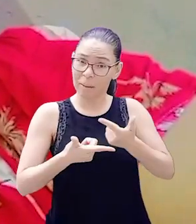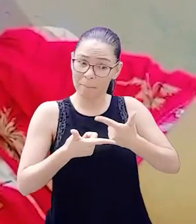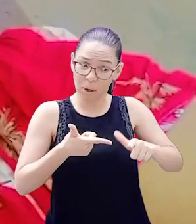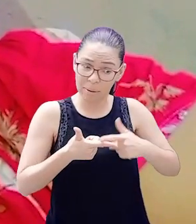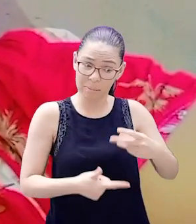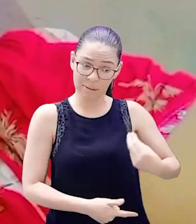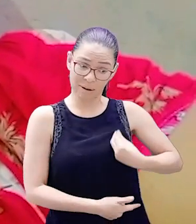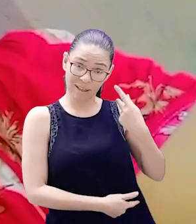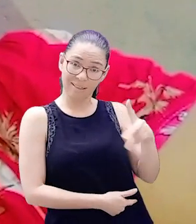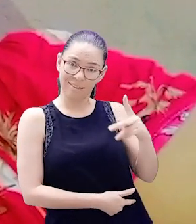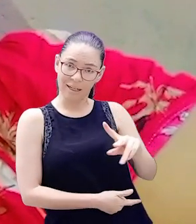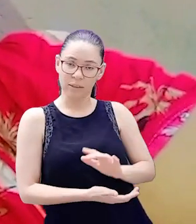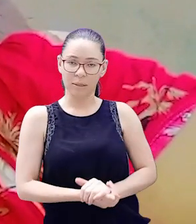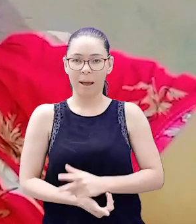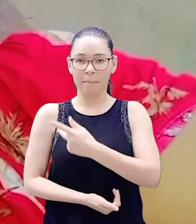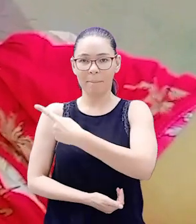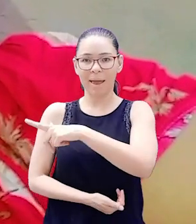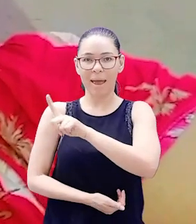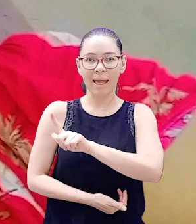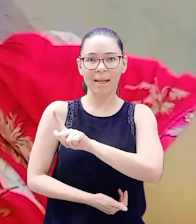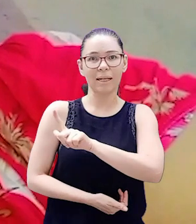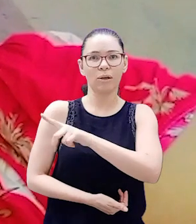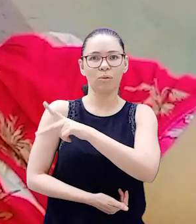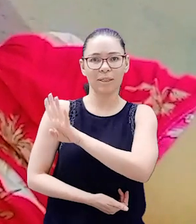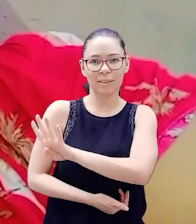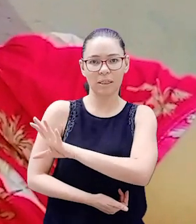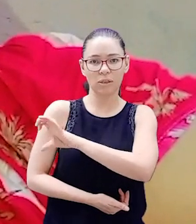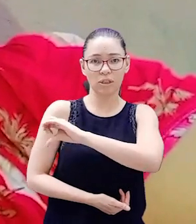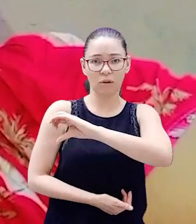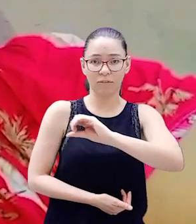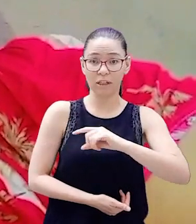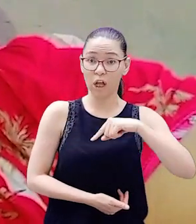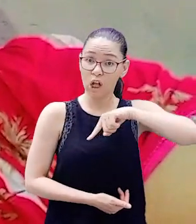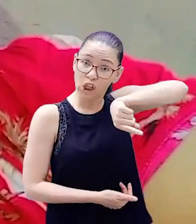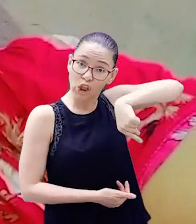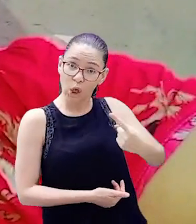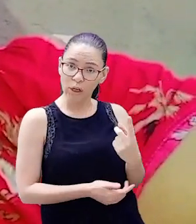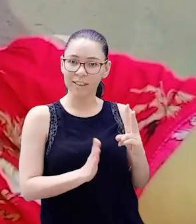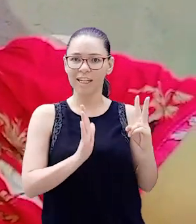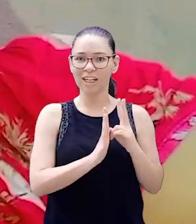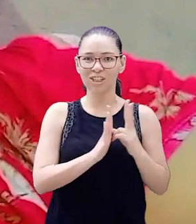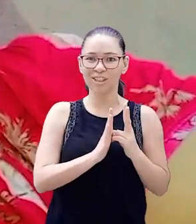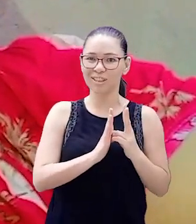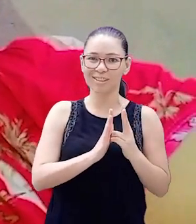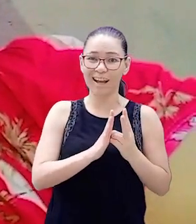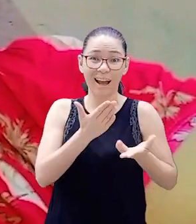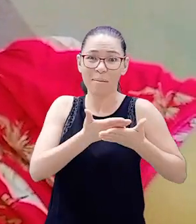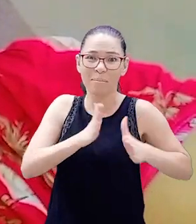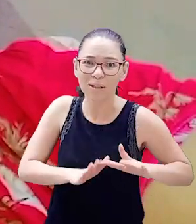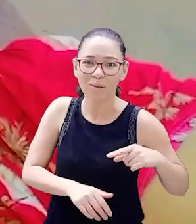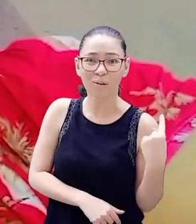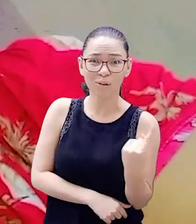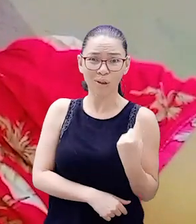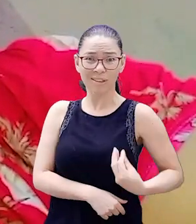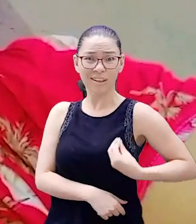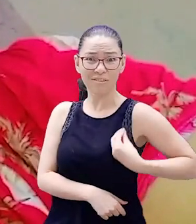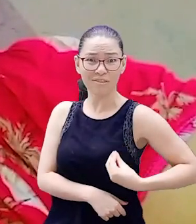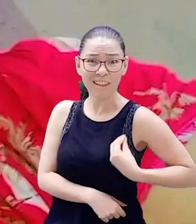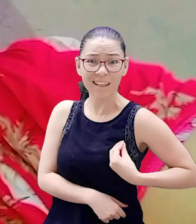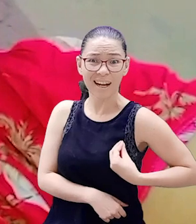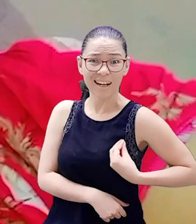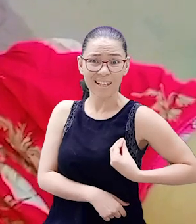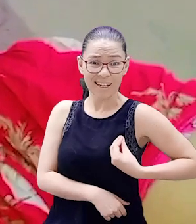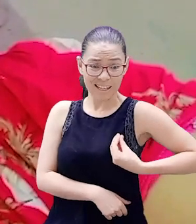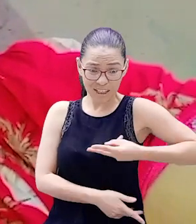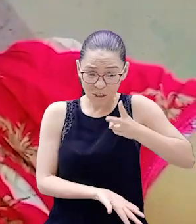490 tira de nós, indígenas, não só os nossos territórios. Esse projeto tira de nós toda a esperança de sobrevivência